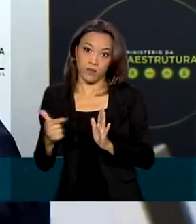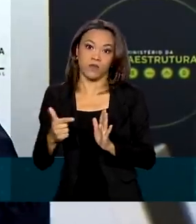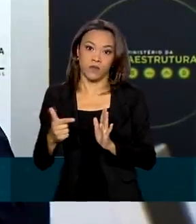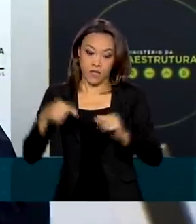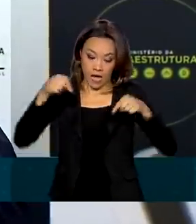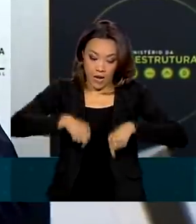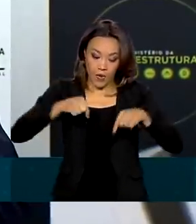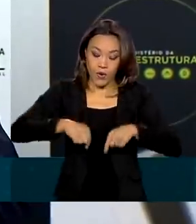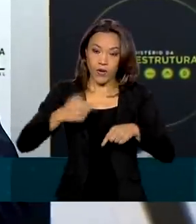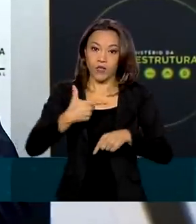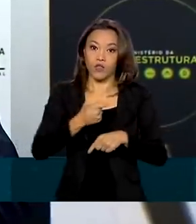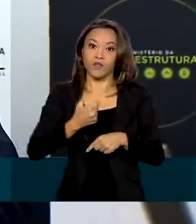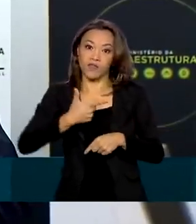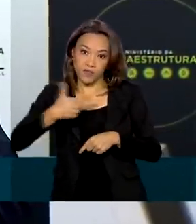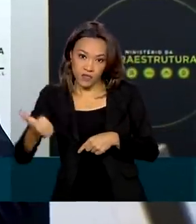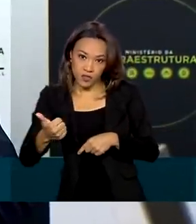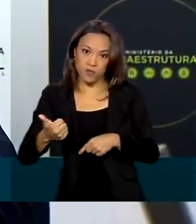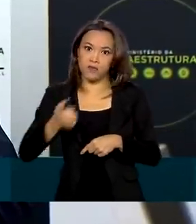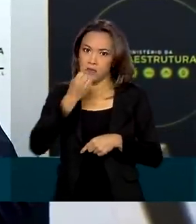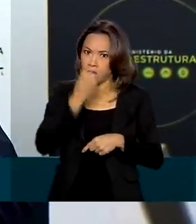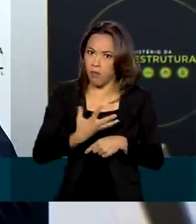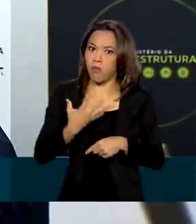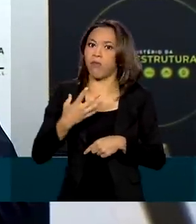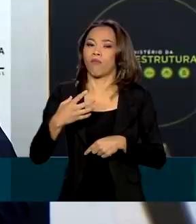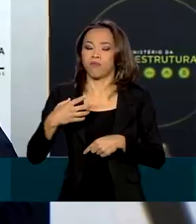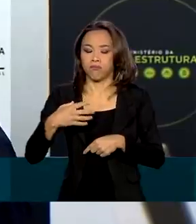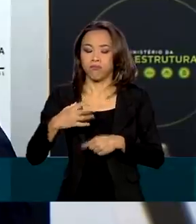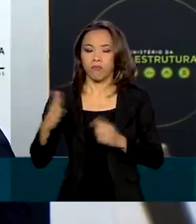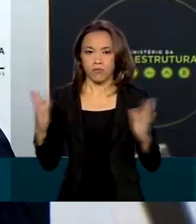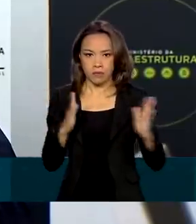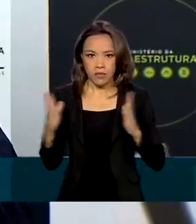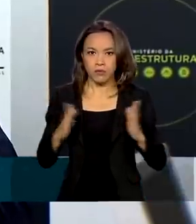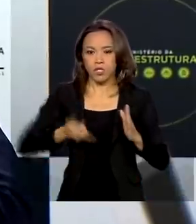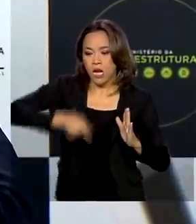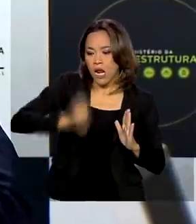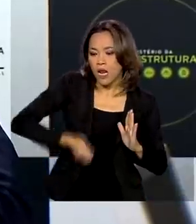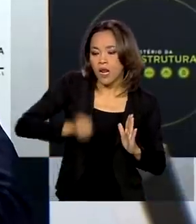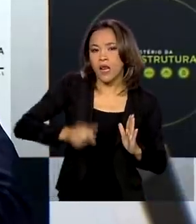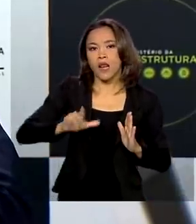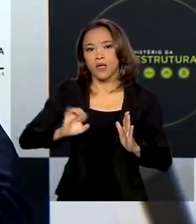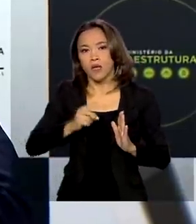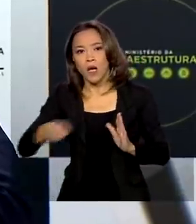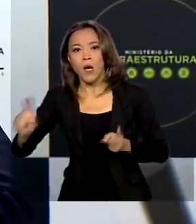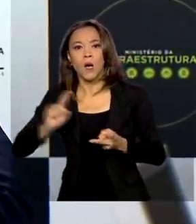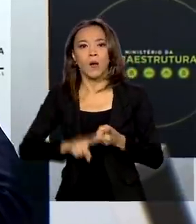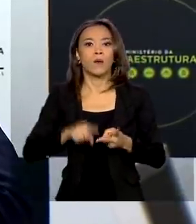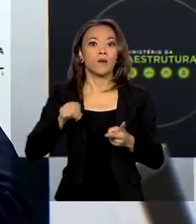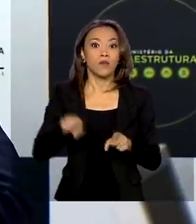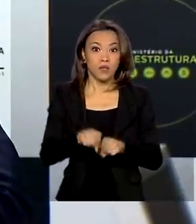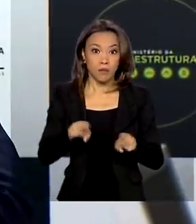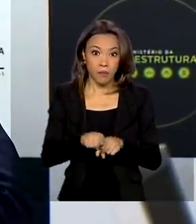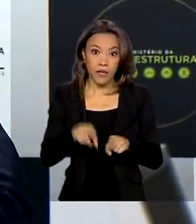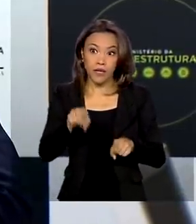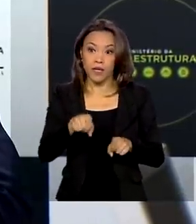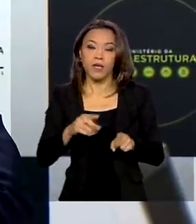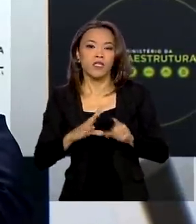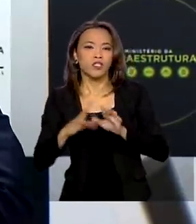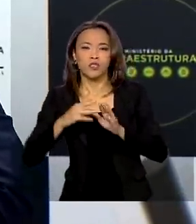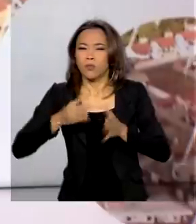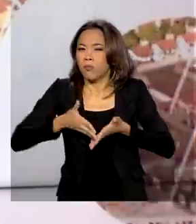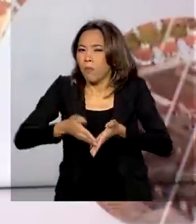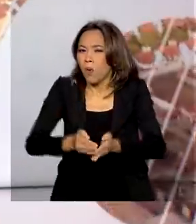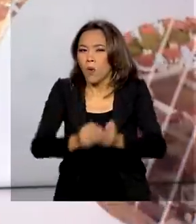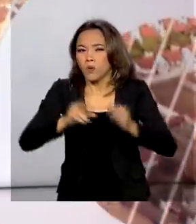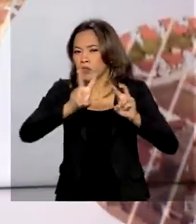muito forte em termos de realização de leilões de concessão, arrendamentos portuários e desestatizações.